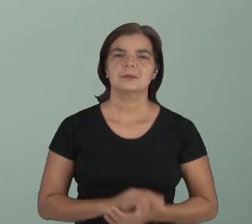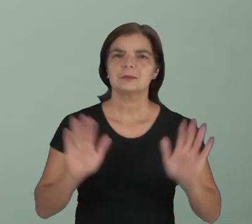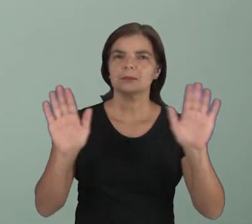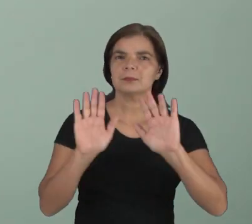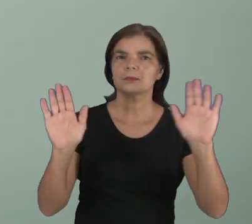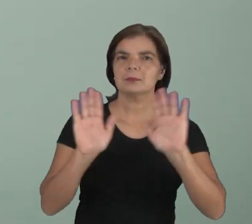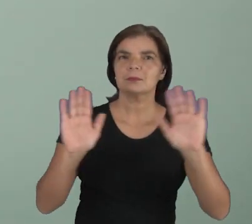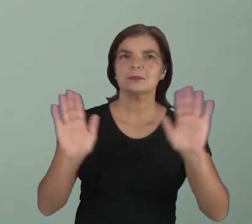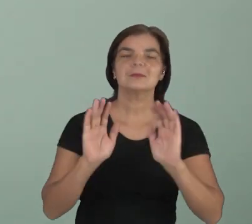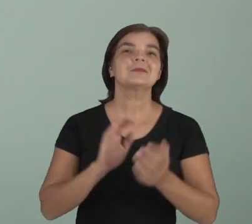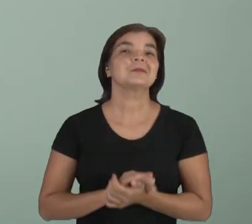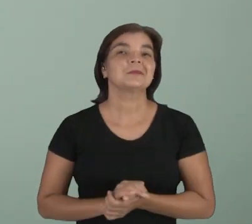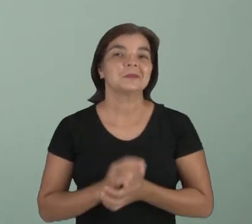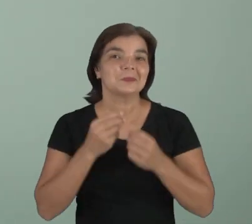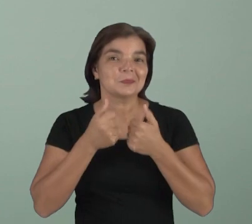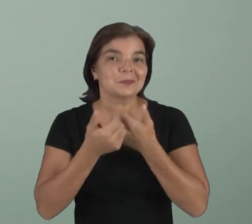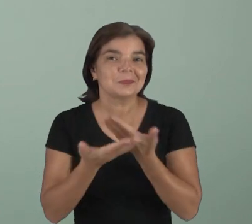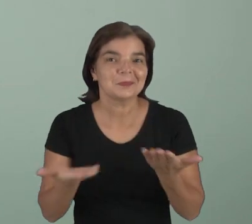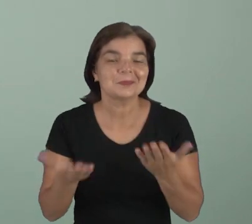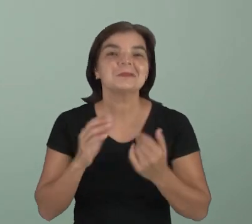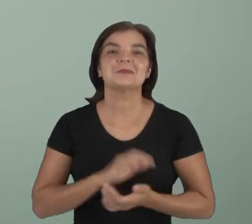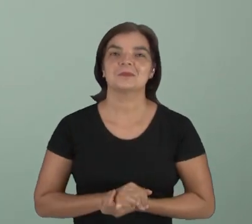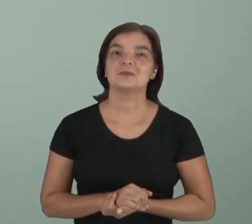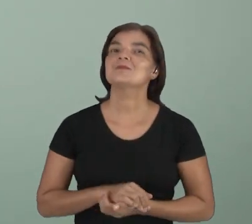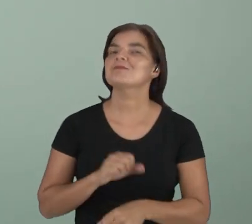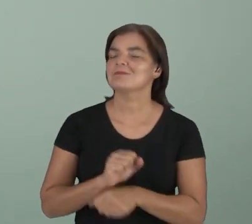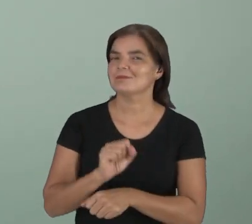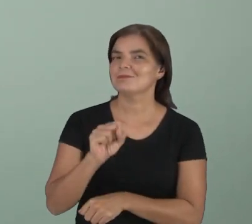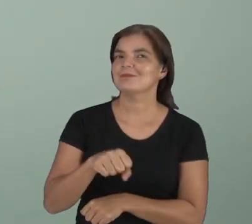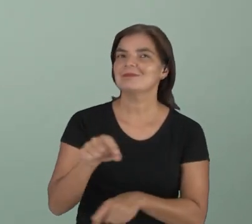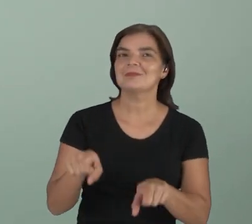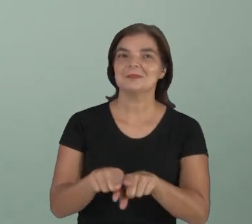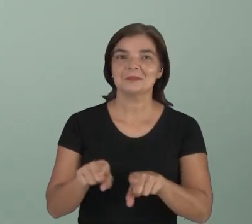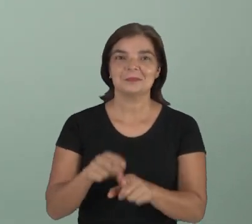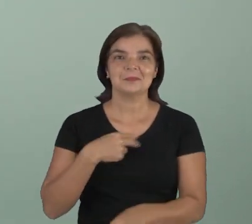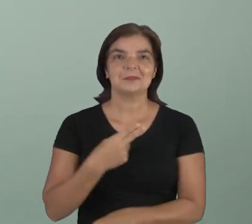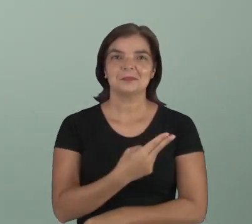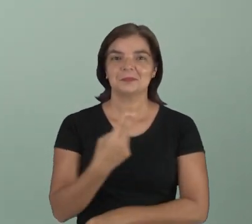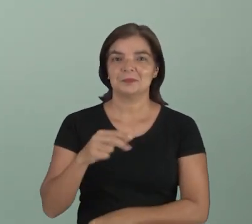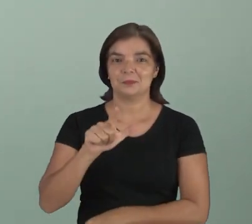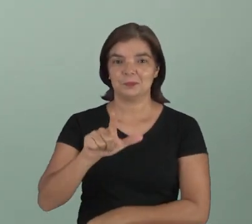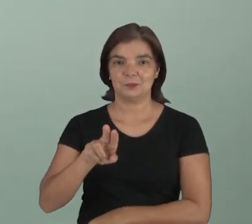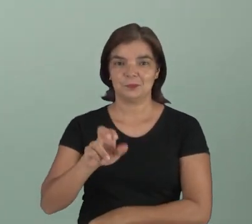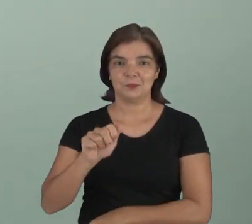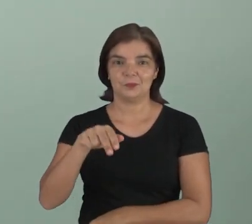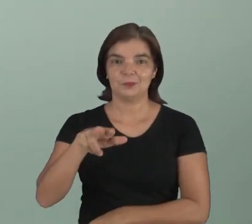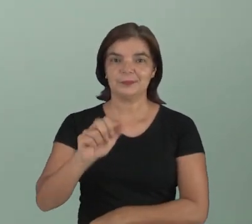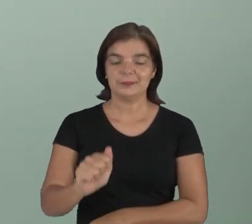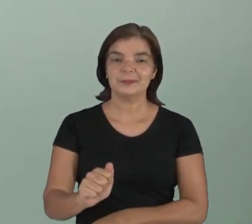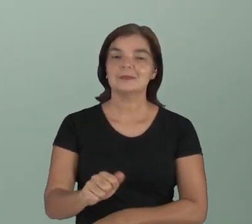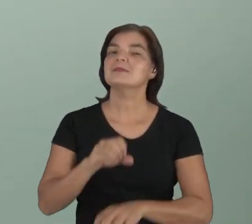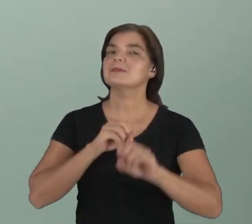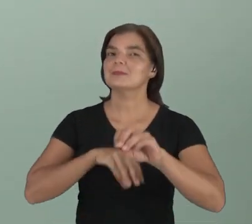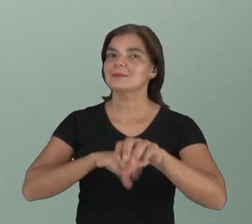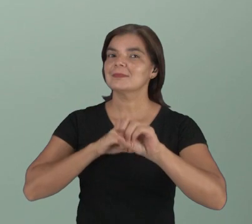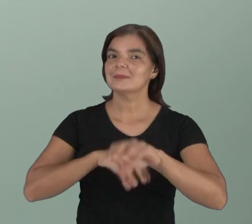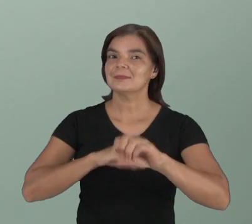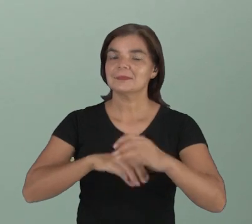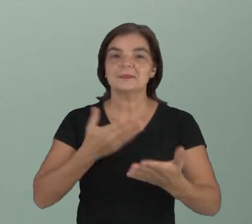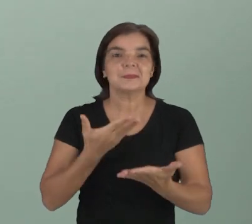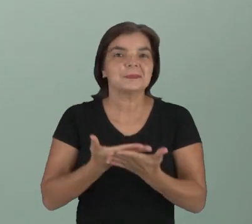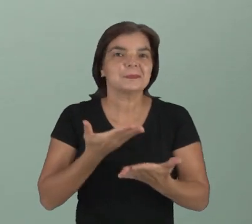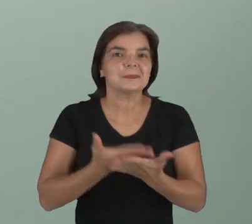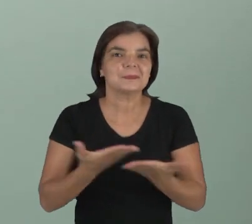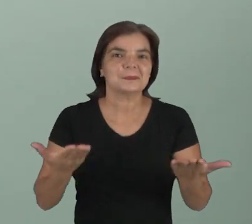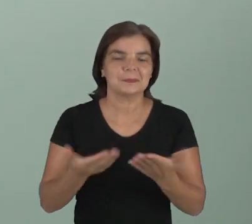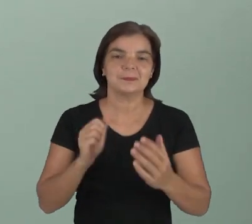Olá crianças, tudo bem com vocês? Eu espero que sim. Eu me chamo Luana e irei trabalhar com vocês nesta